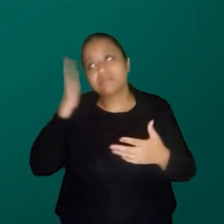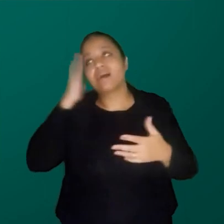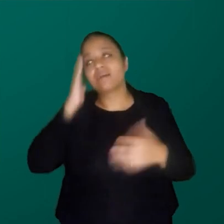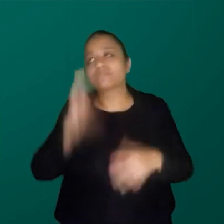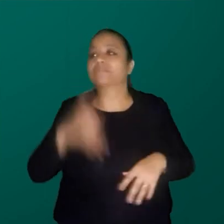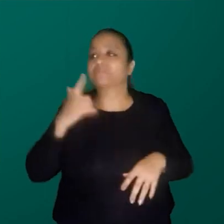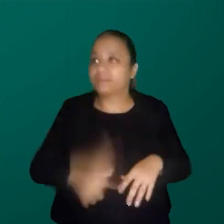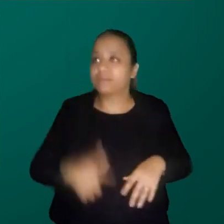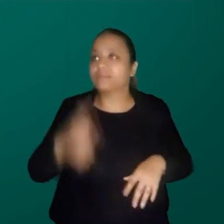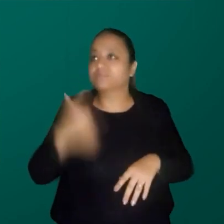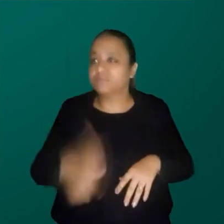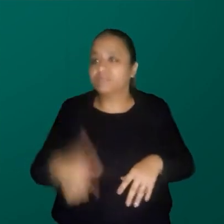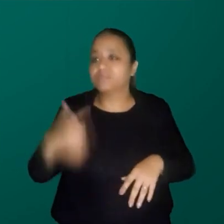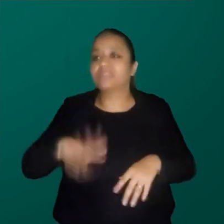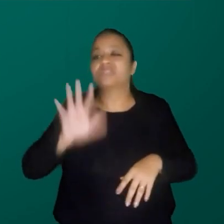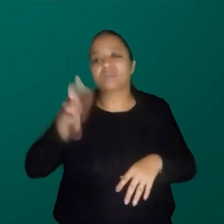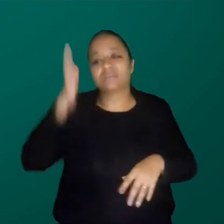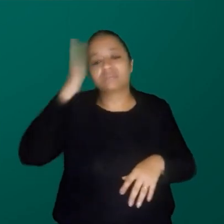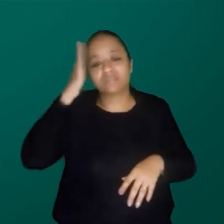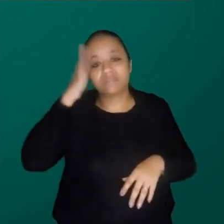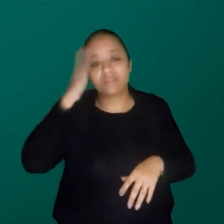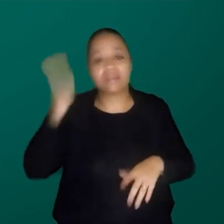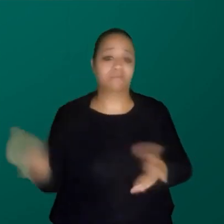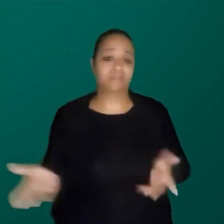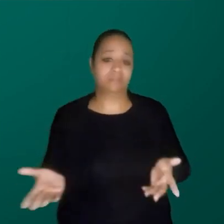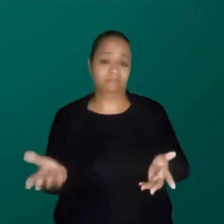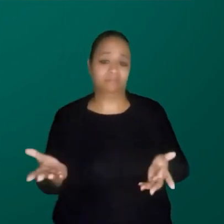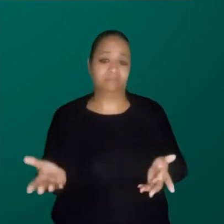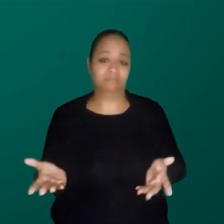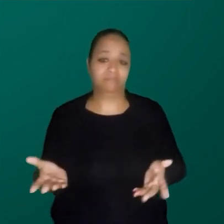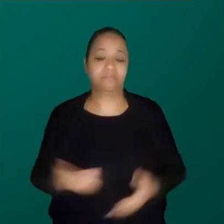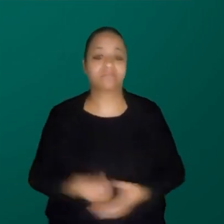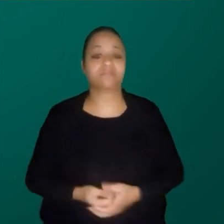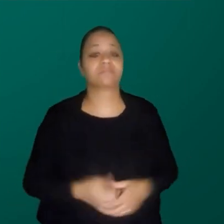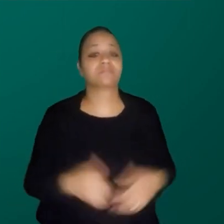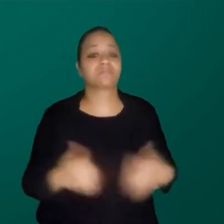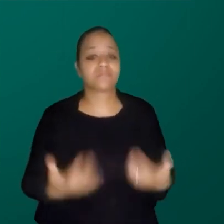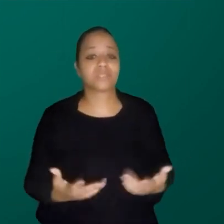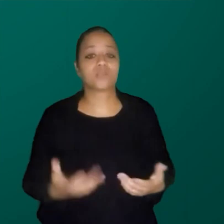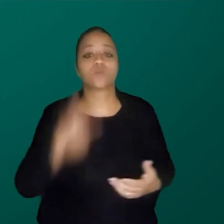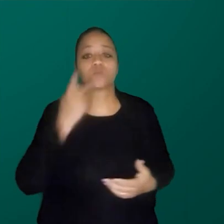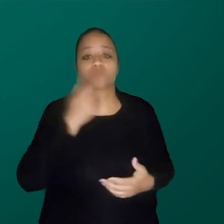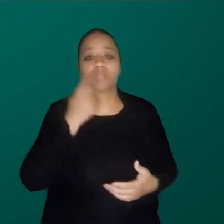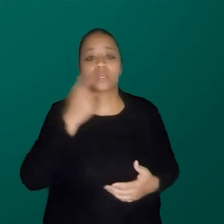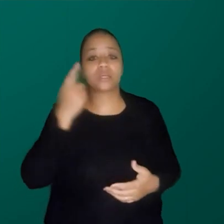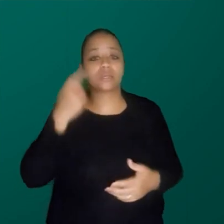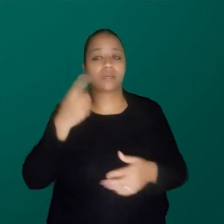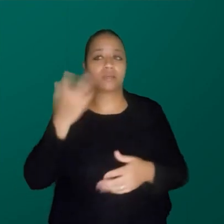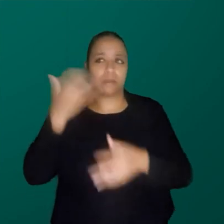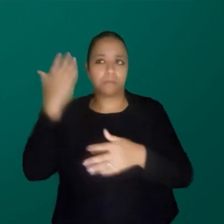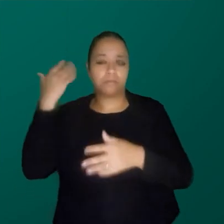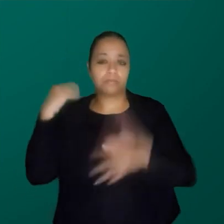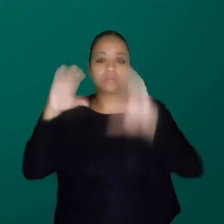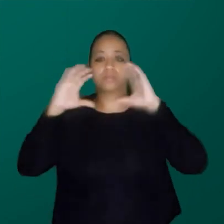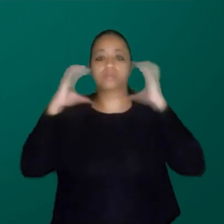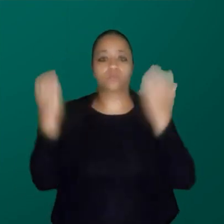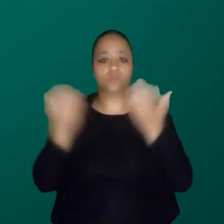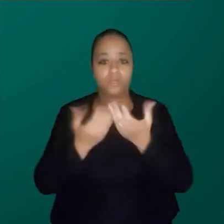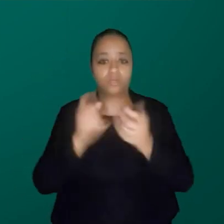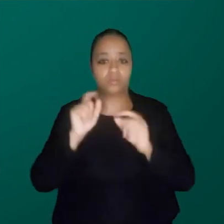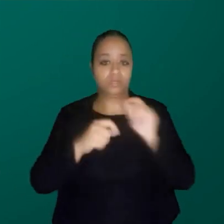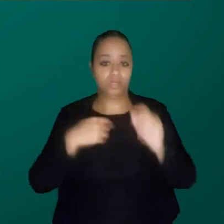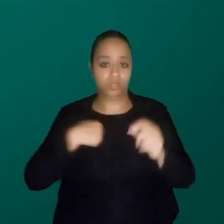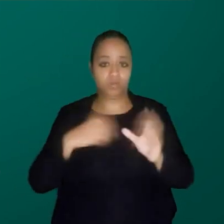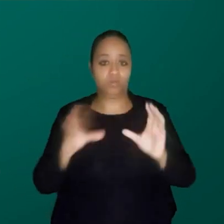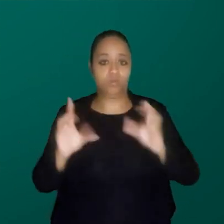sempre as mesmas coisas para as mesmas pessoas que já sabem o que estão falando. Eu contei há pouco tempo em um outro congresso que, quando eu estava em um